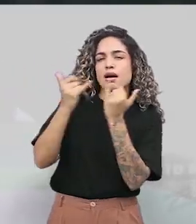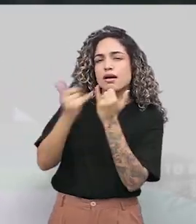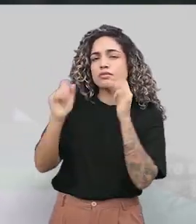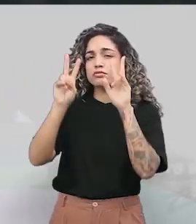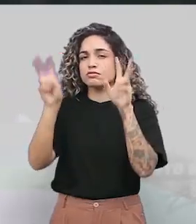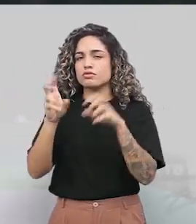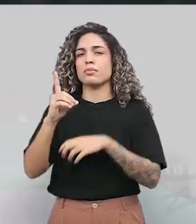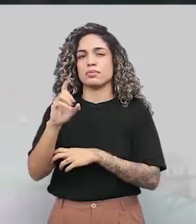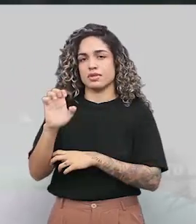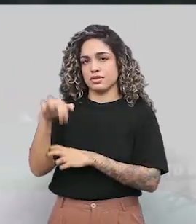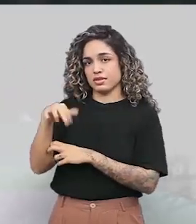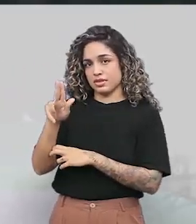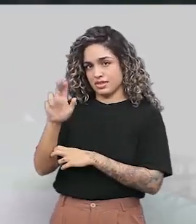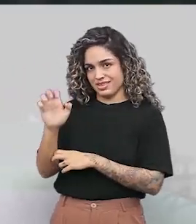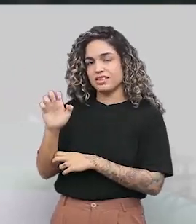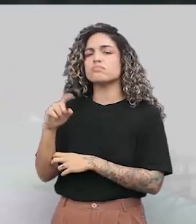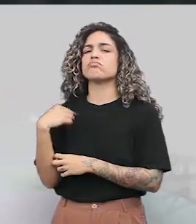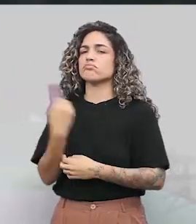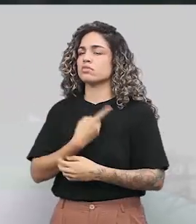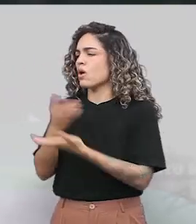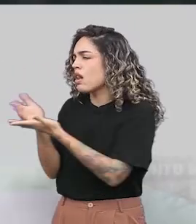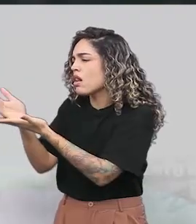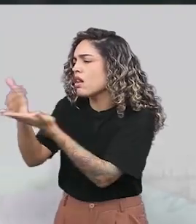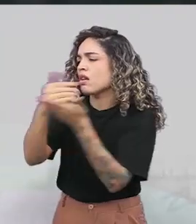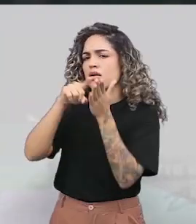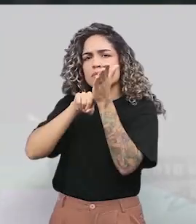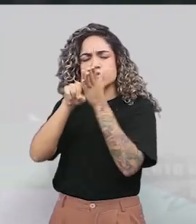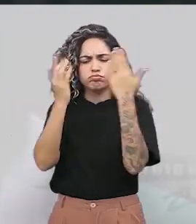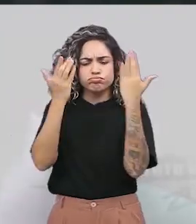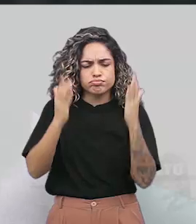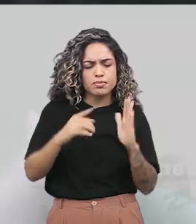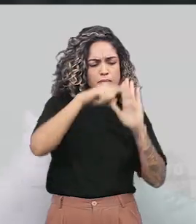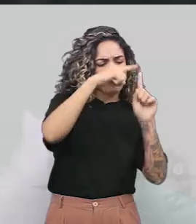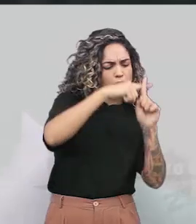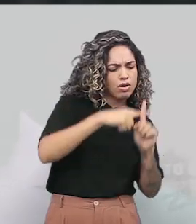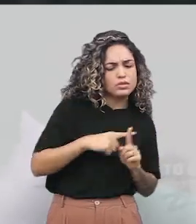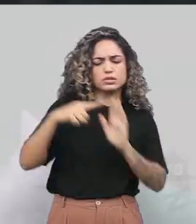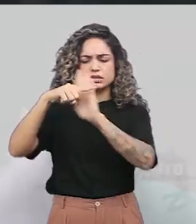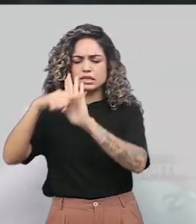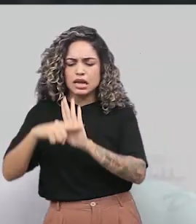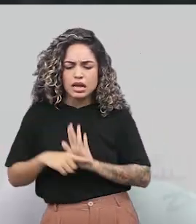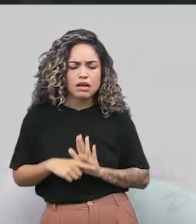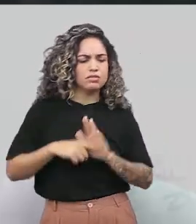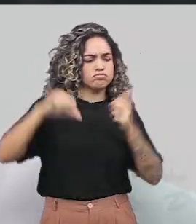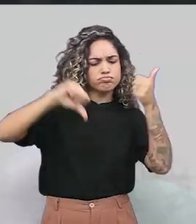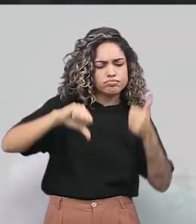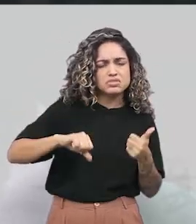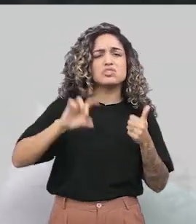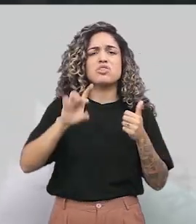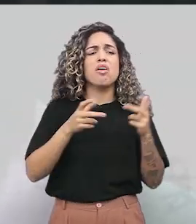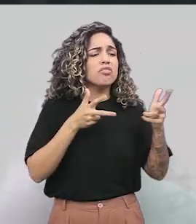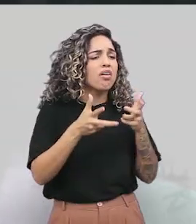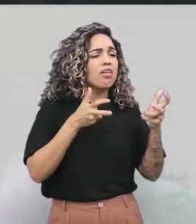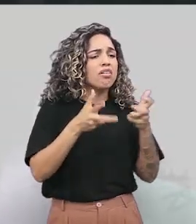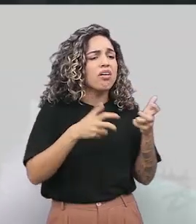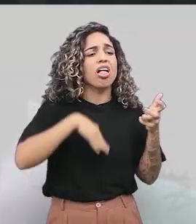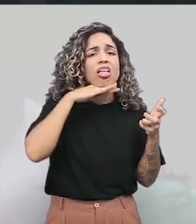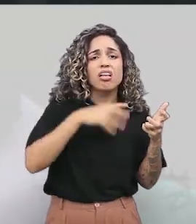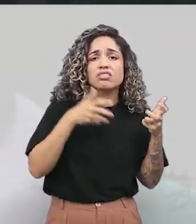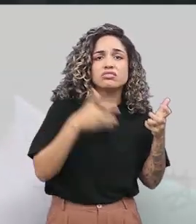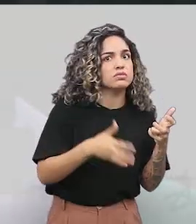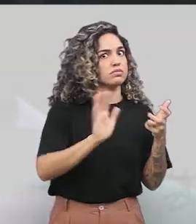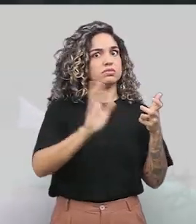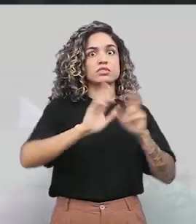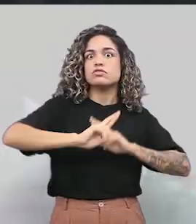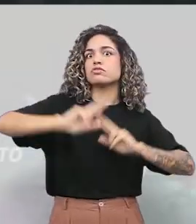a gente teve o trabalho de fazer uma análise similares entre eles, ver o que eles tinham de bom, o que eles tinham de negativo e